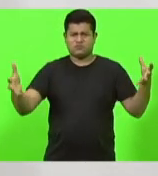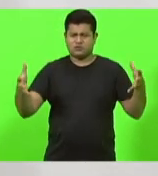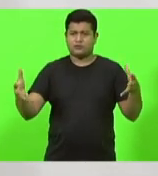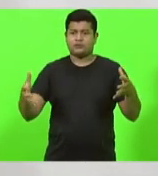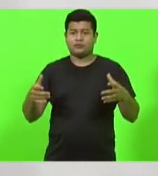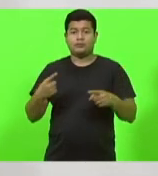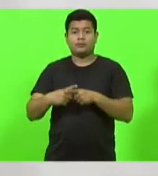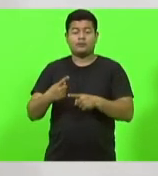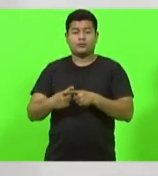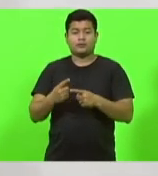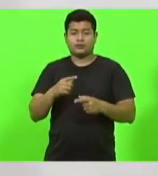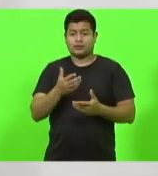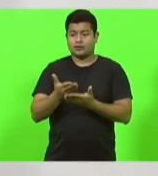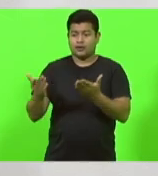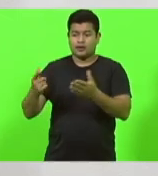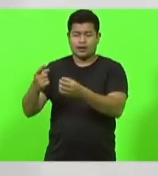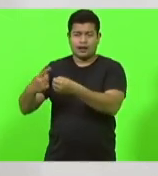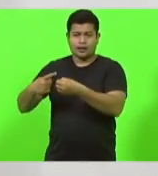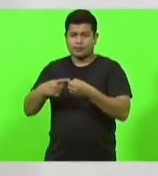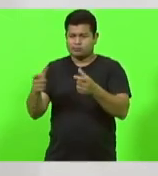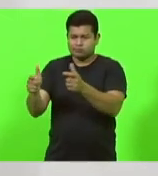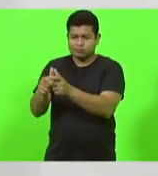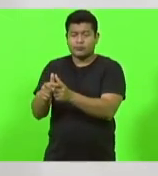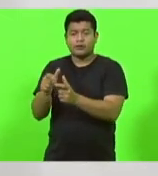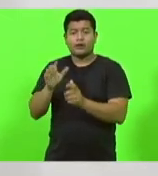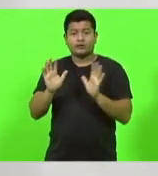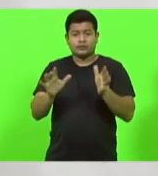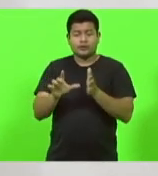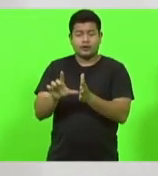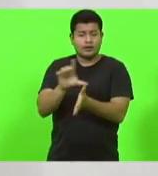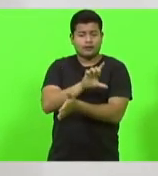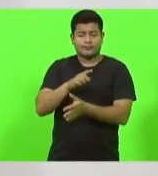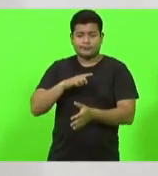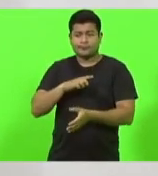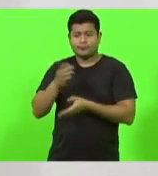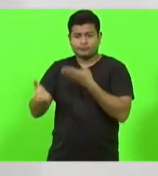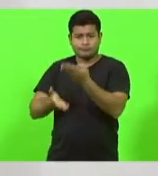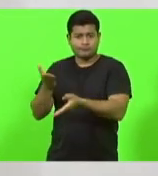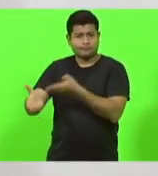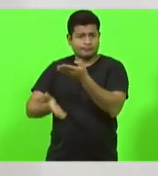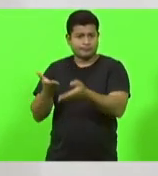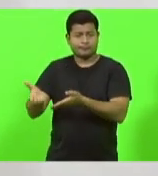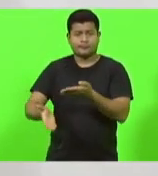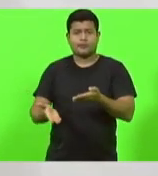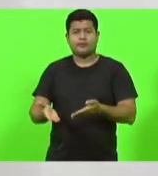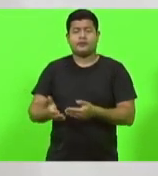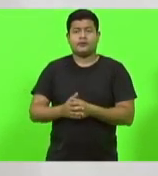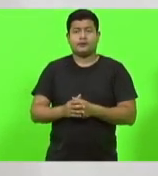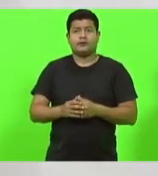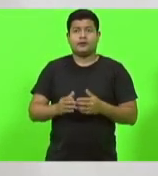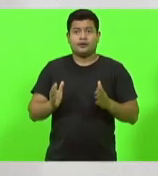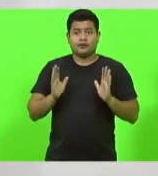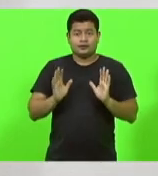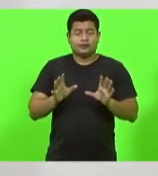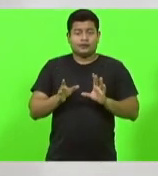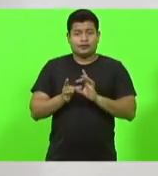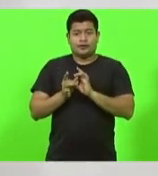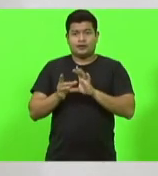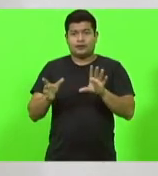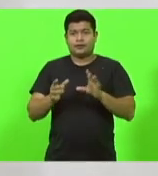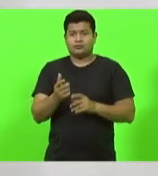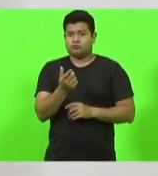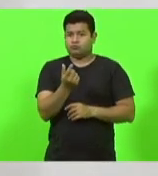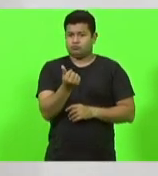convênios menores, projetos mais simplificados, e tão logo já foi liberado muitos